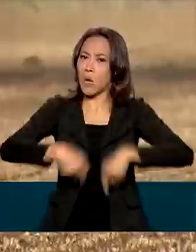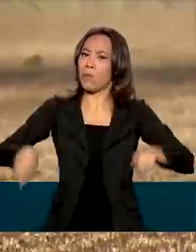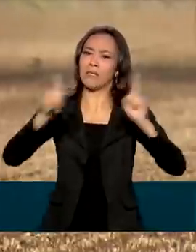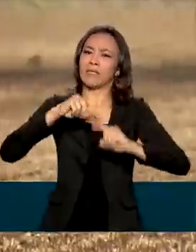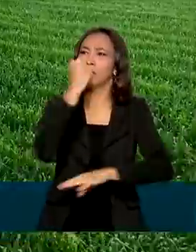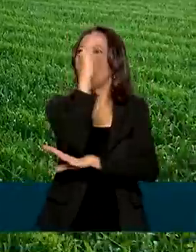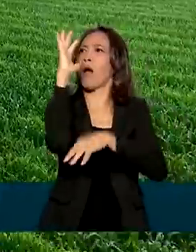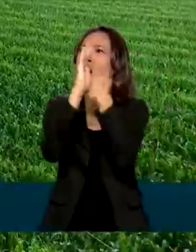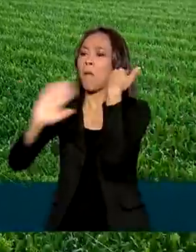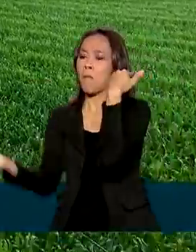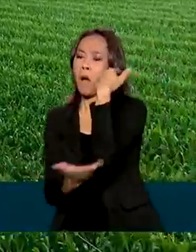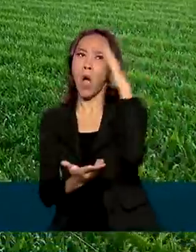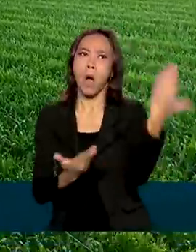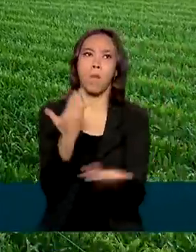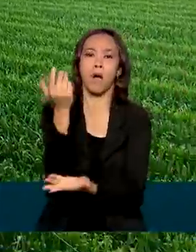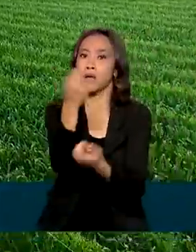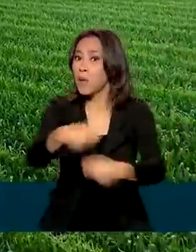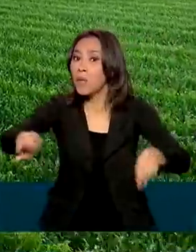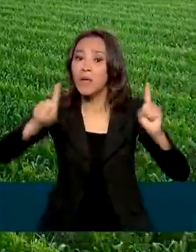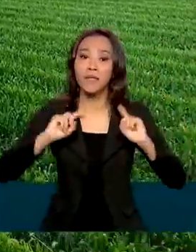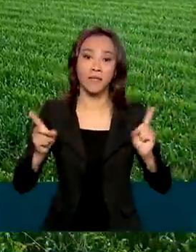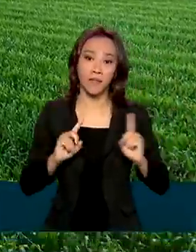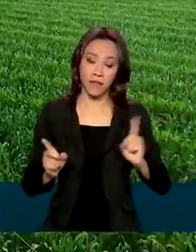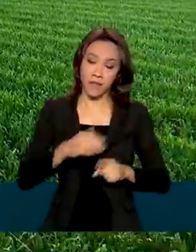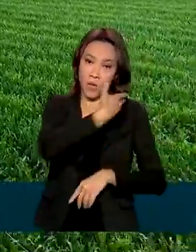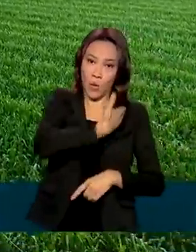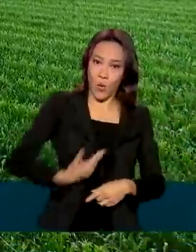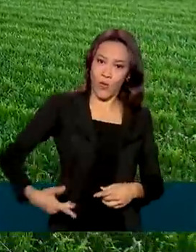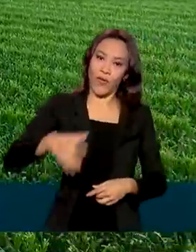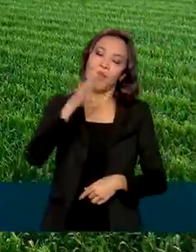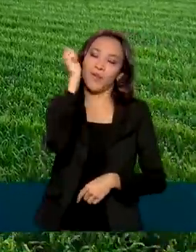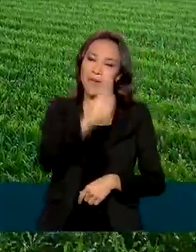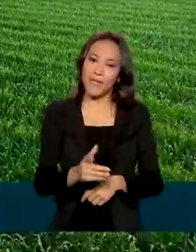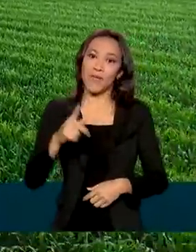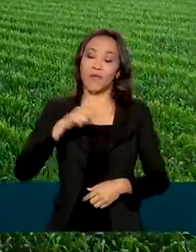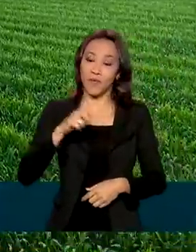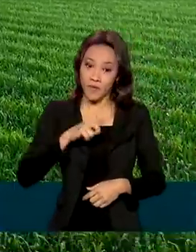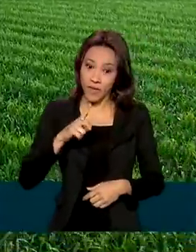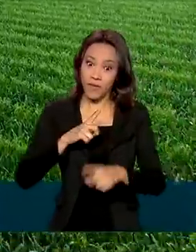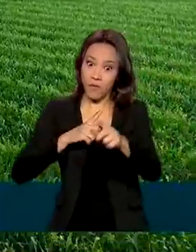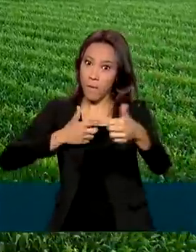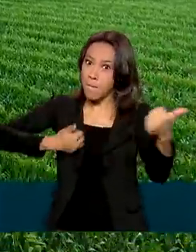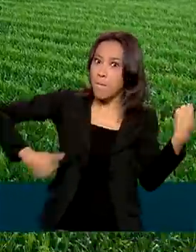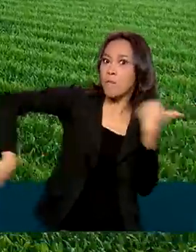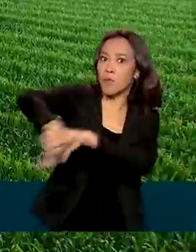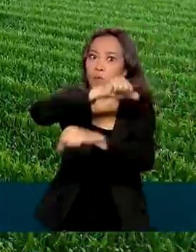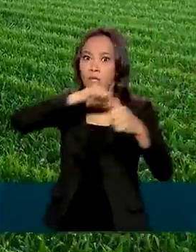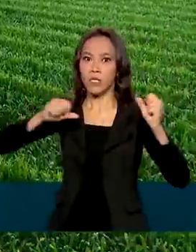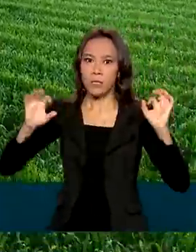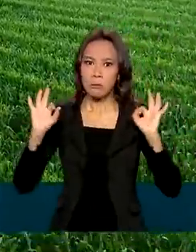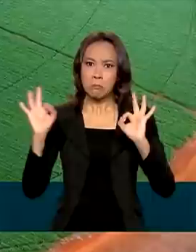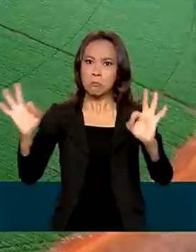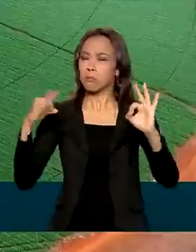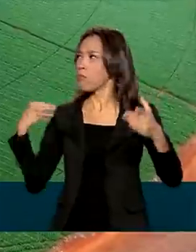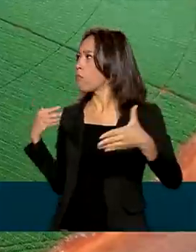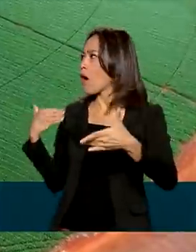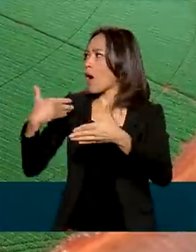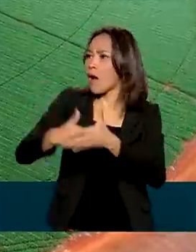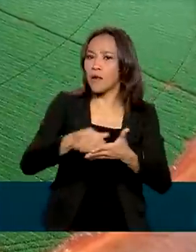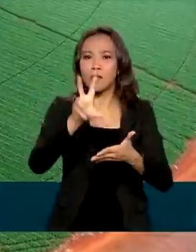desmatar. Segundo o governo, Brasil fez uma revolução verde na produção de alimentos nos últimos 50 anos,